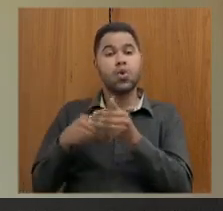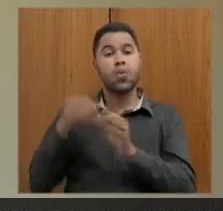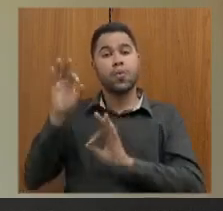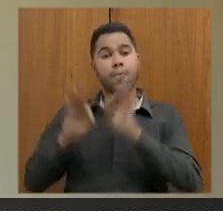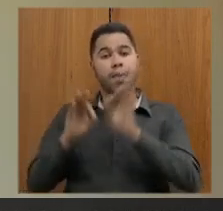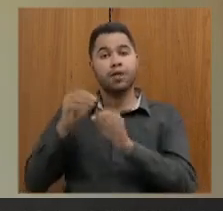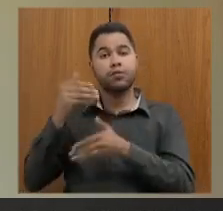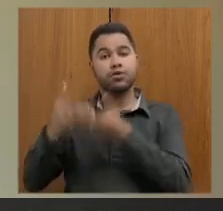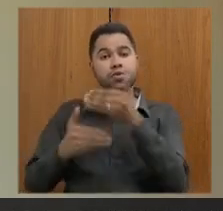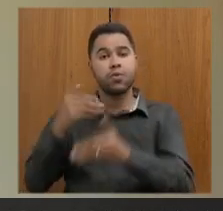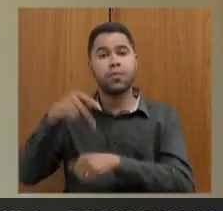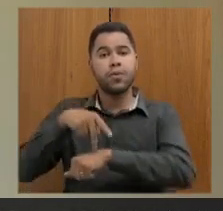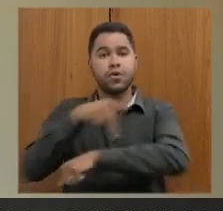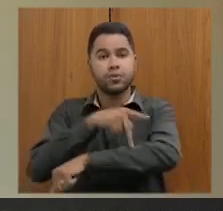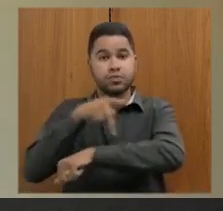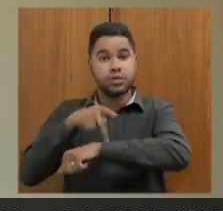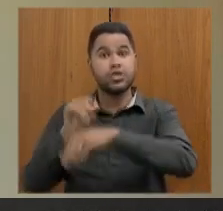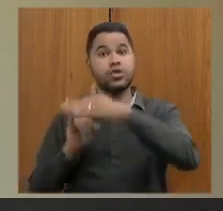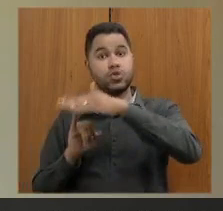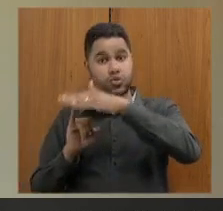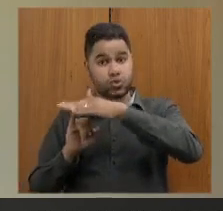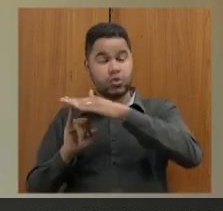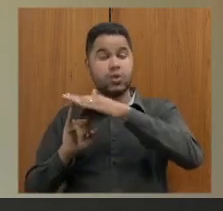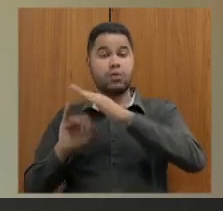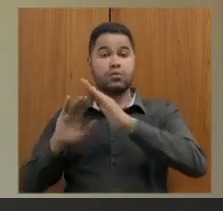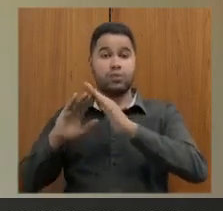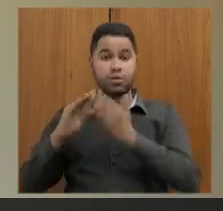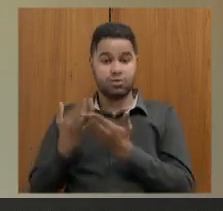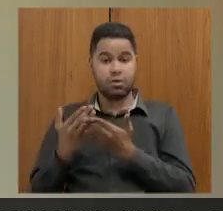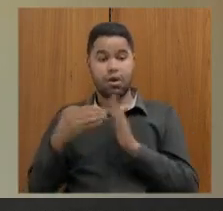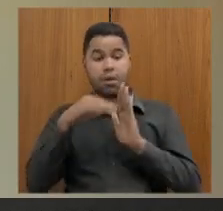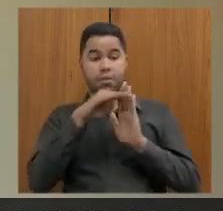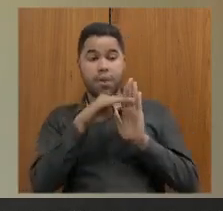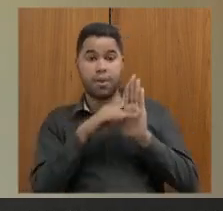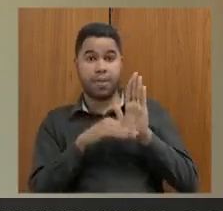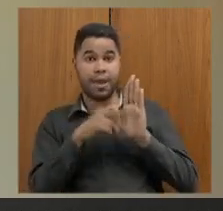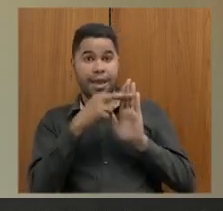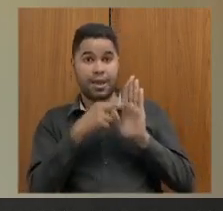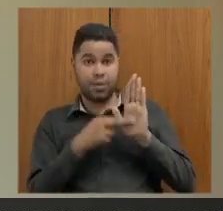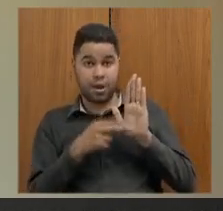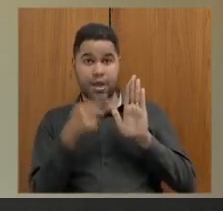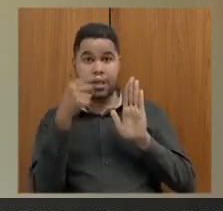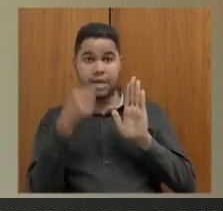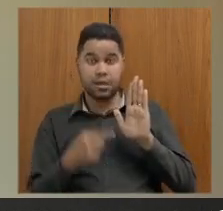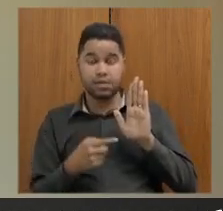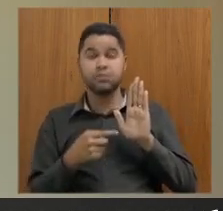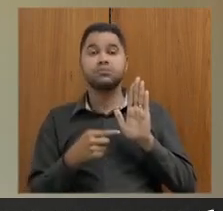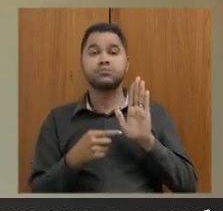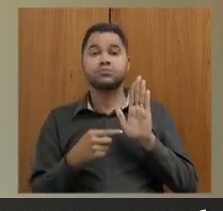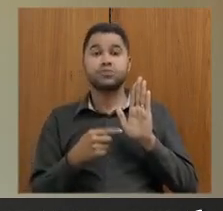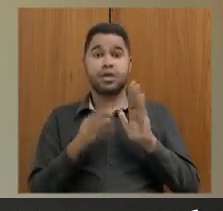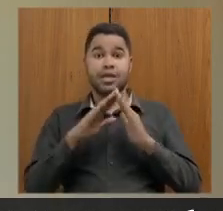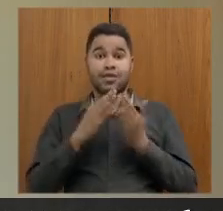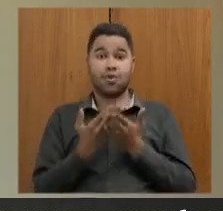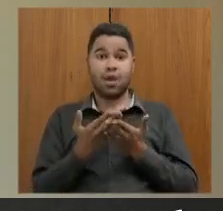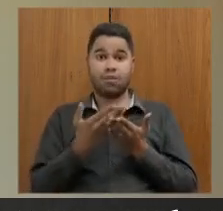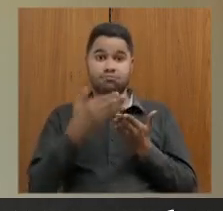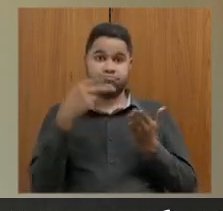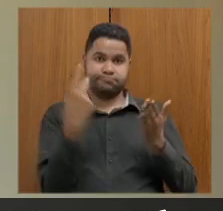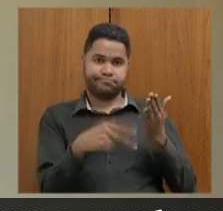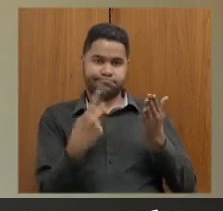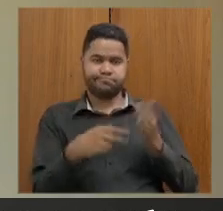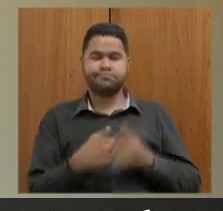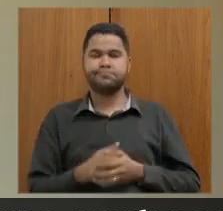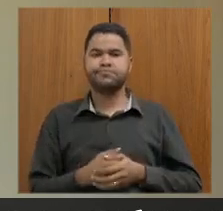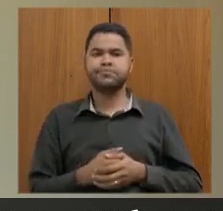pedagógico e institucional da escola previstas no regulamento dessa lei no regimento escolar. Então